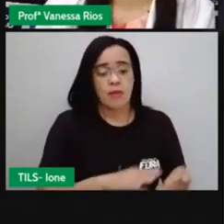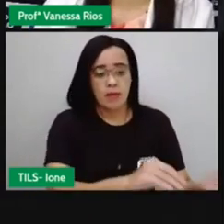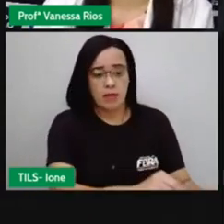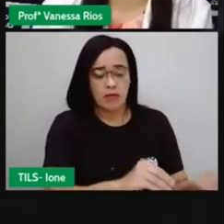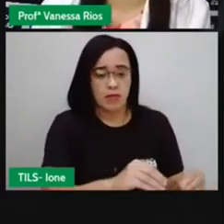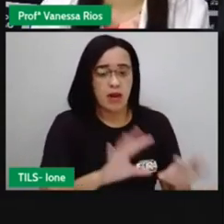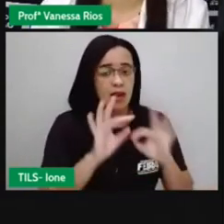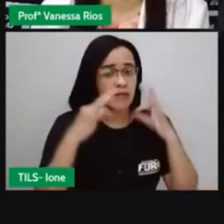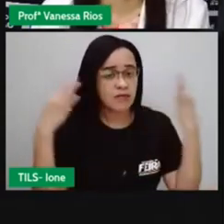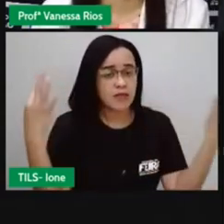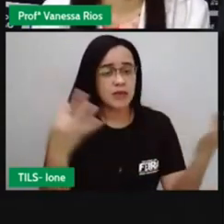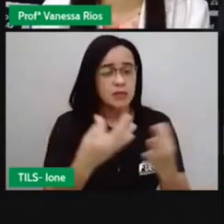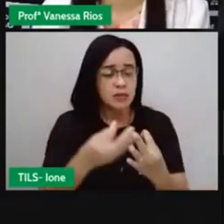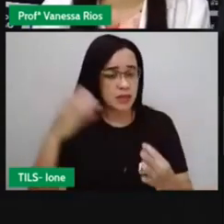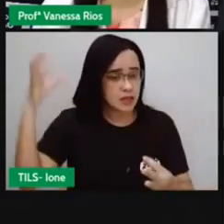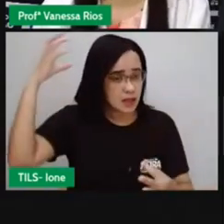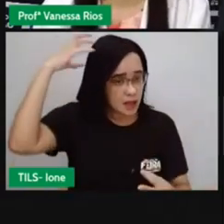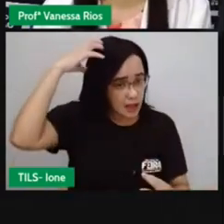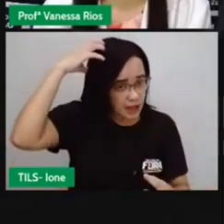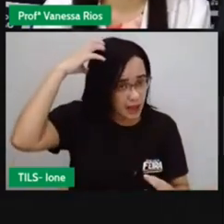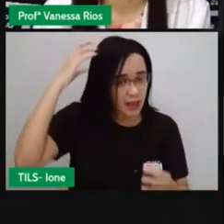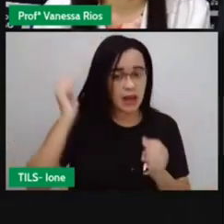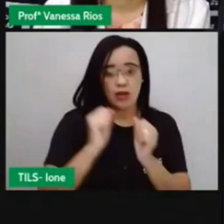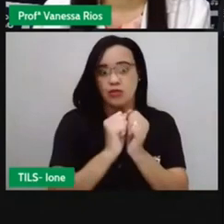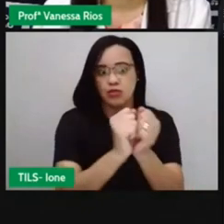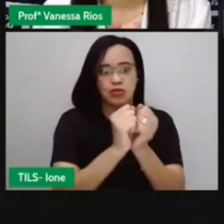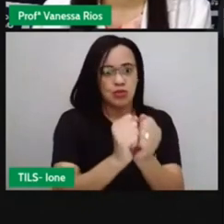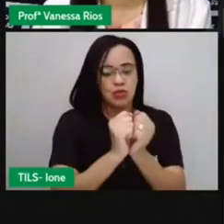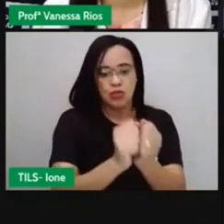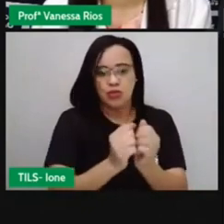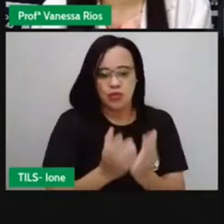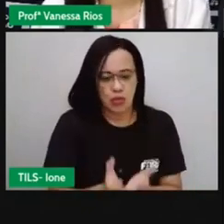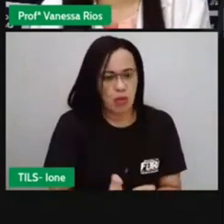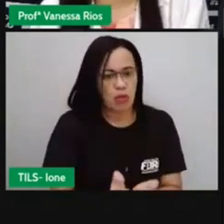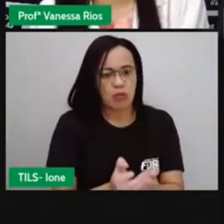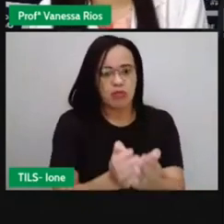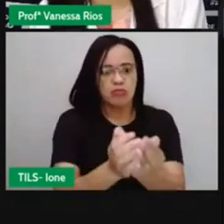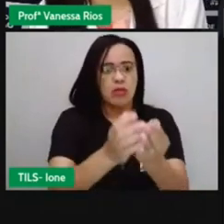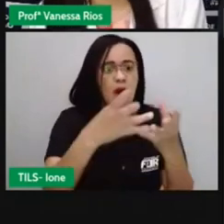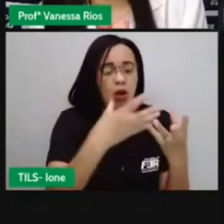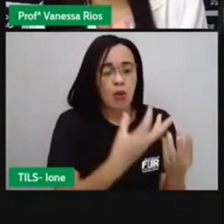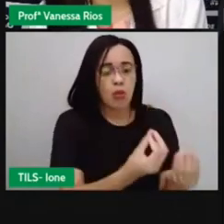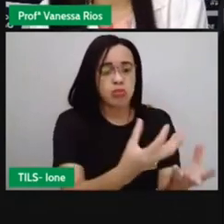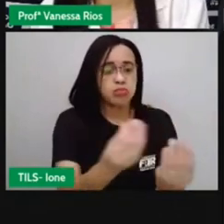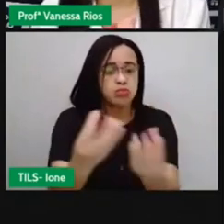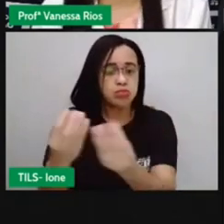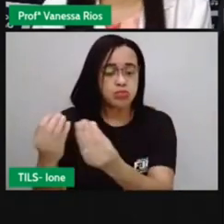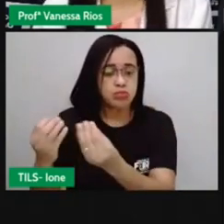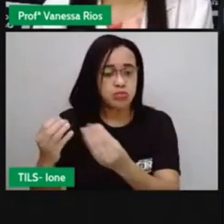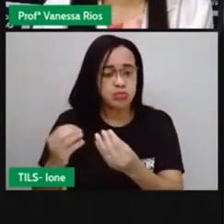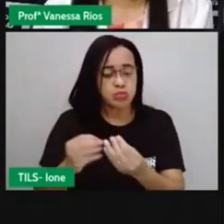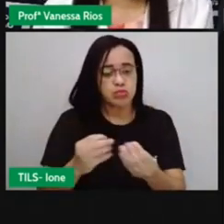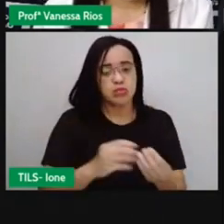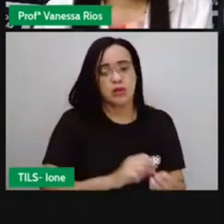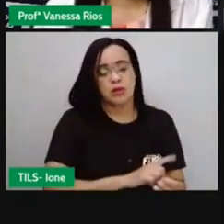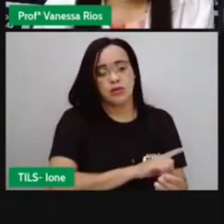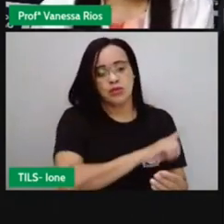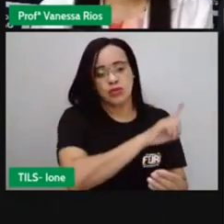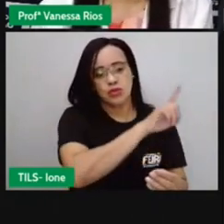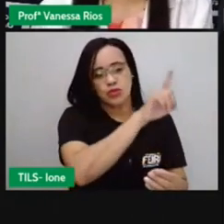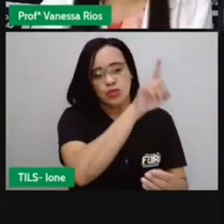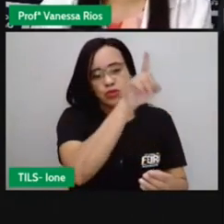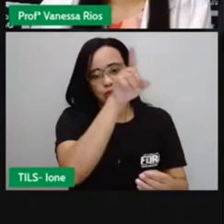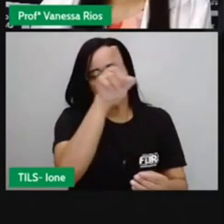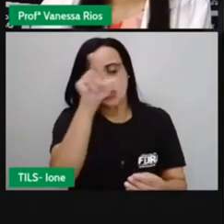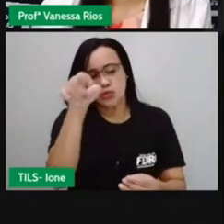junto com toda a sua comitiva em vários navios, saírem de lá de Portugal e virem morar no